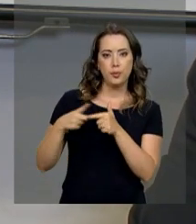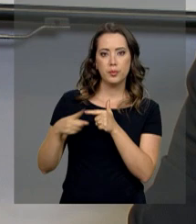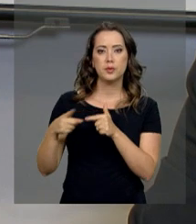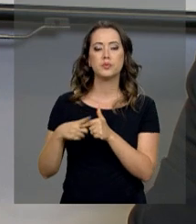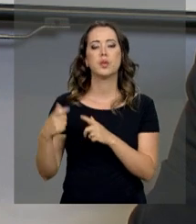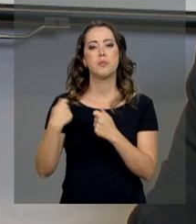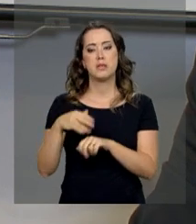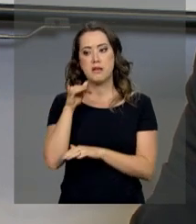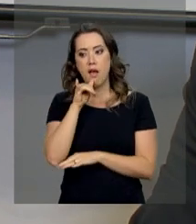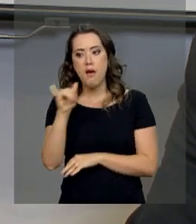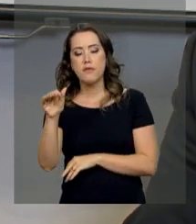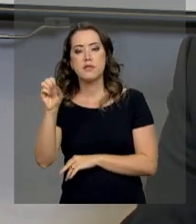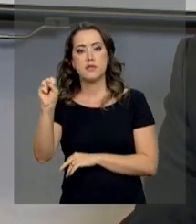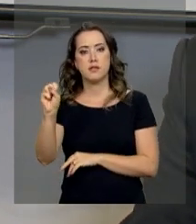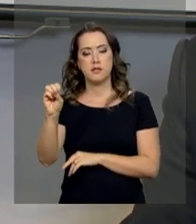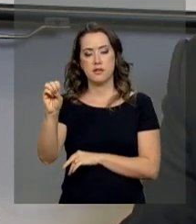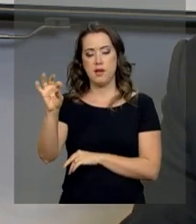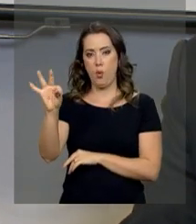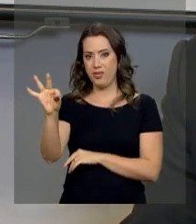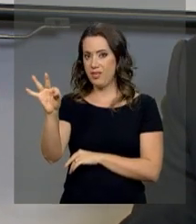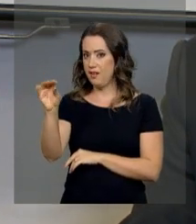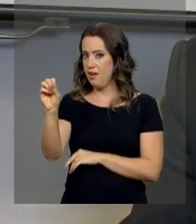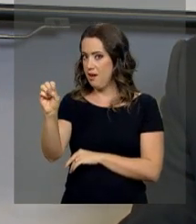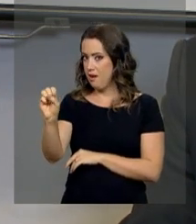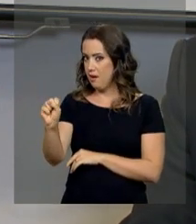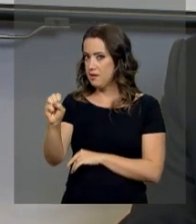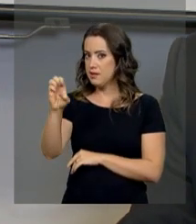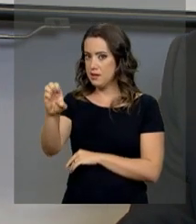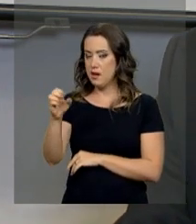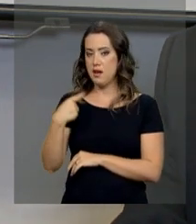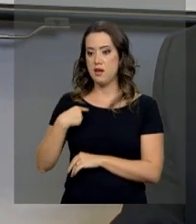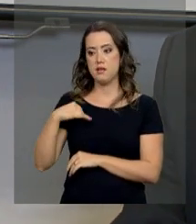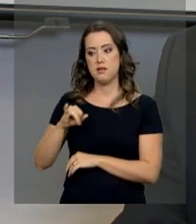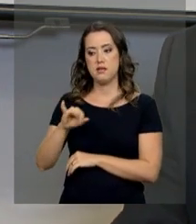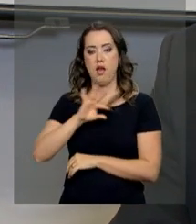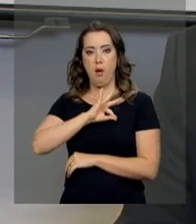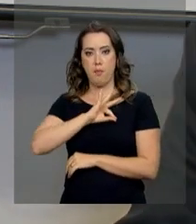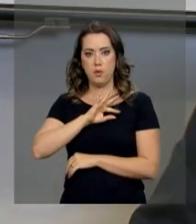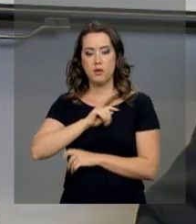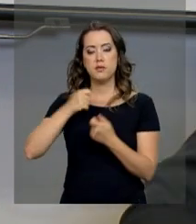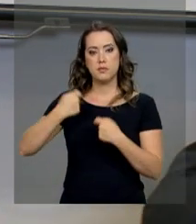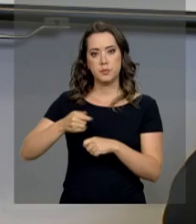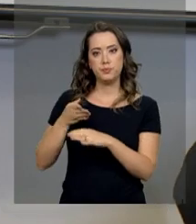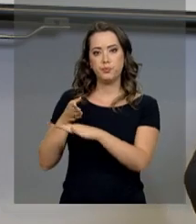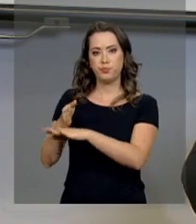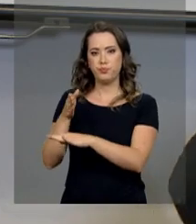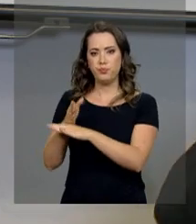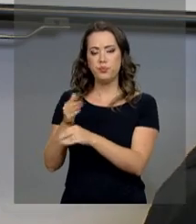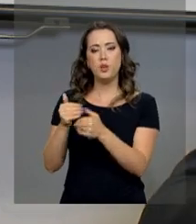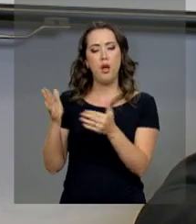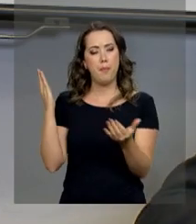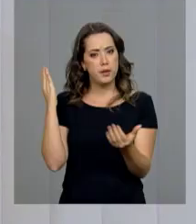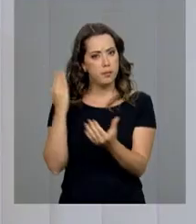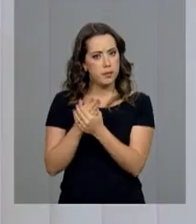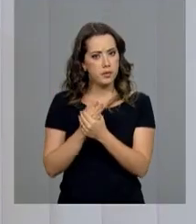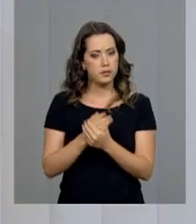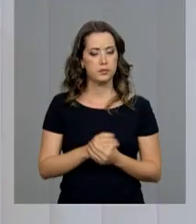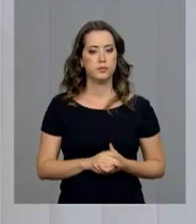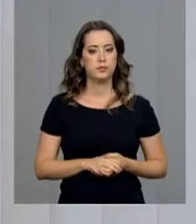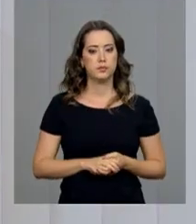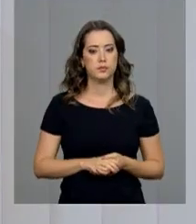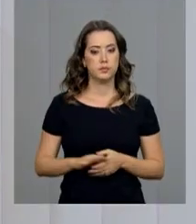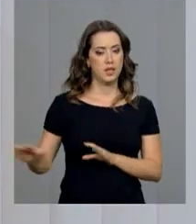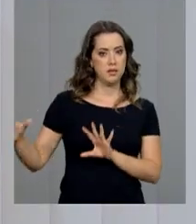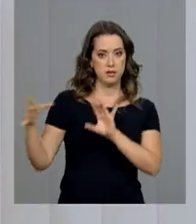tem que informar o TSE, que então decidirá se a Polícia Federal deve ou não abrir uma investigação. Essa